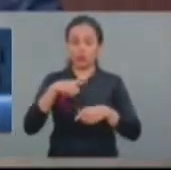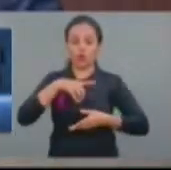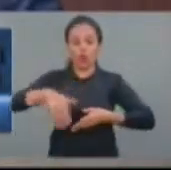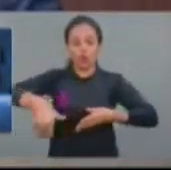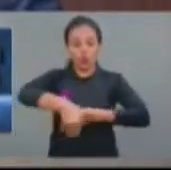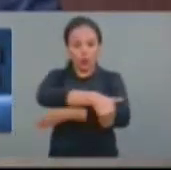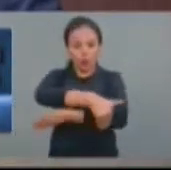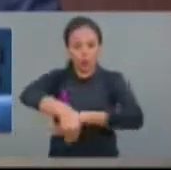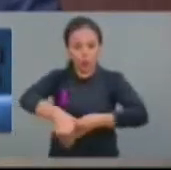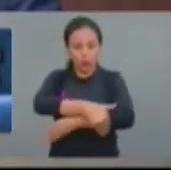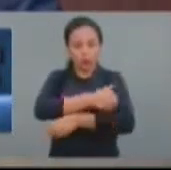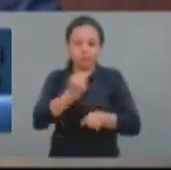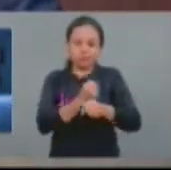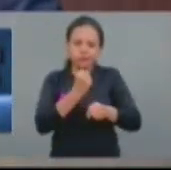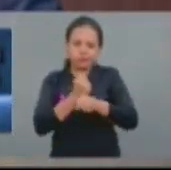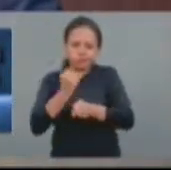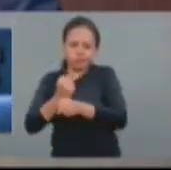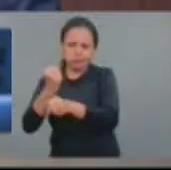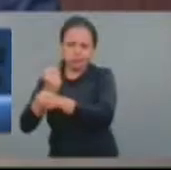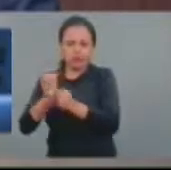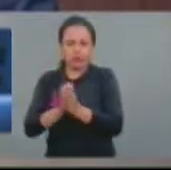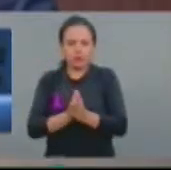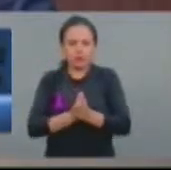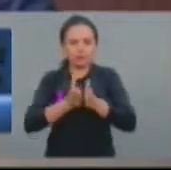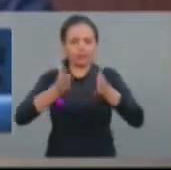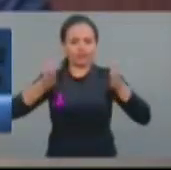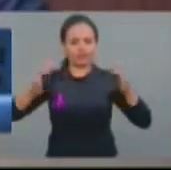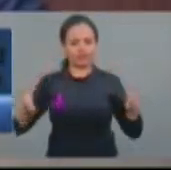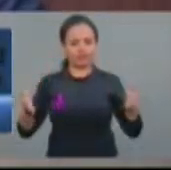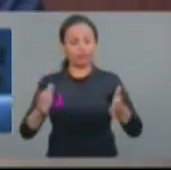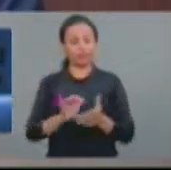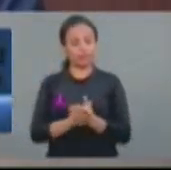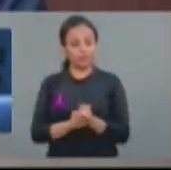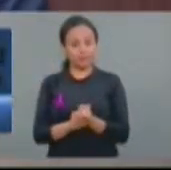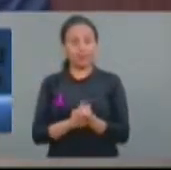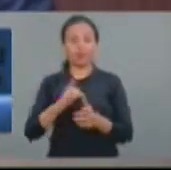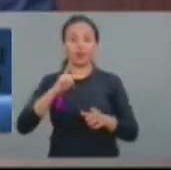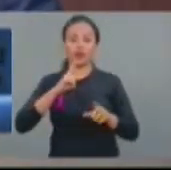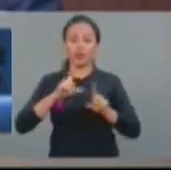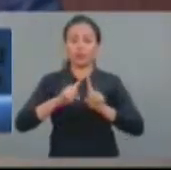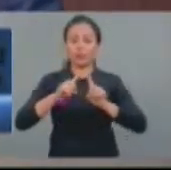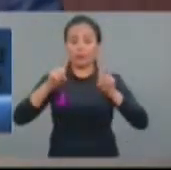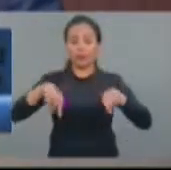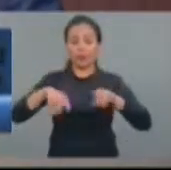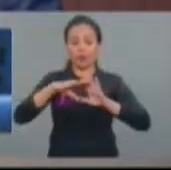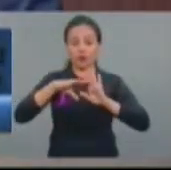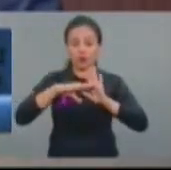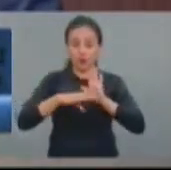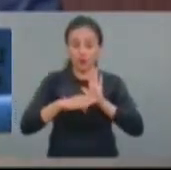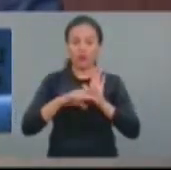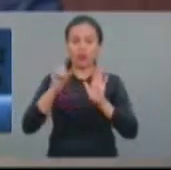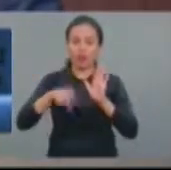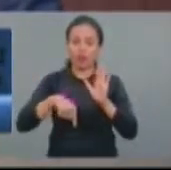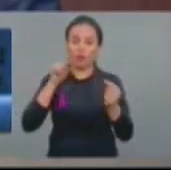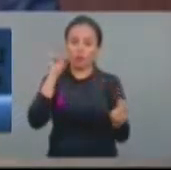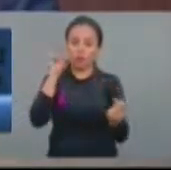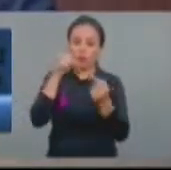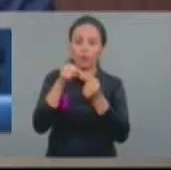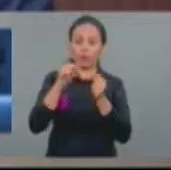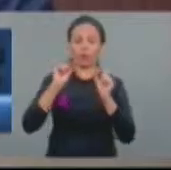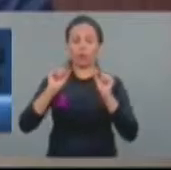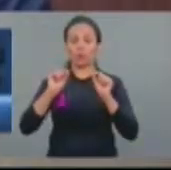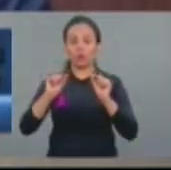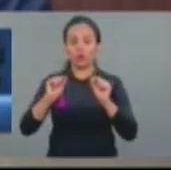que tem inclusive, e garantido já através desse programa que é o Prodetor Nordeste, terá duplicação no trecho